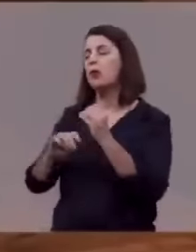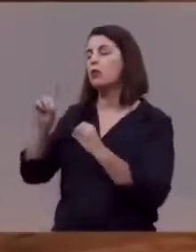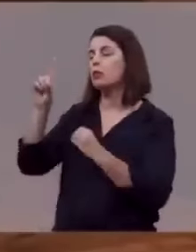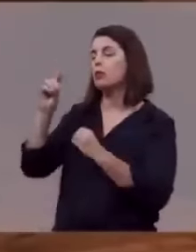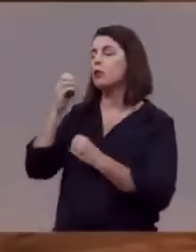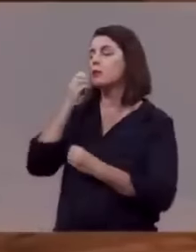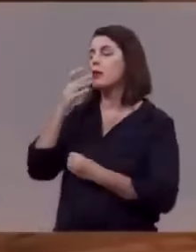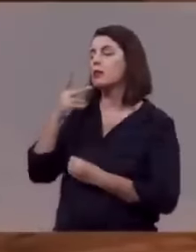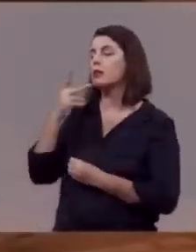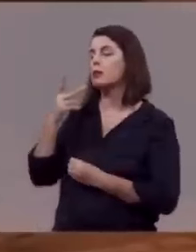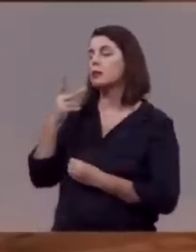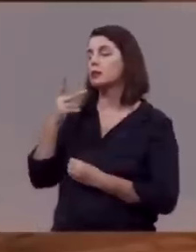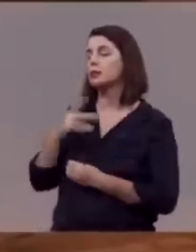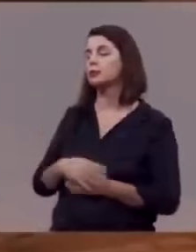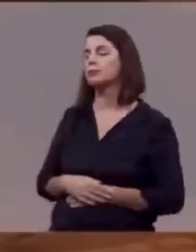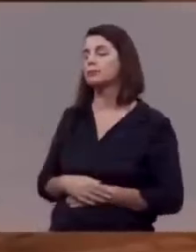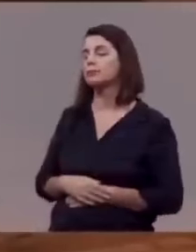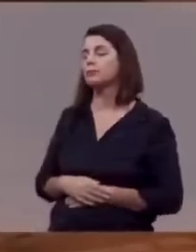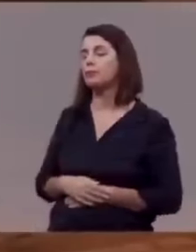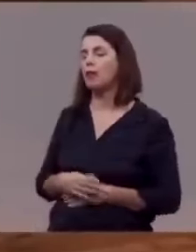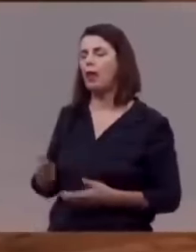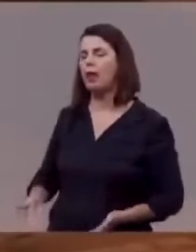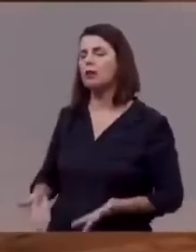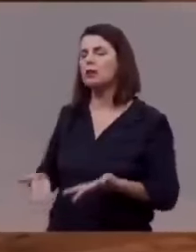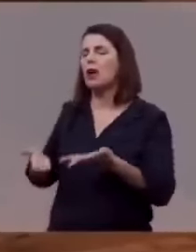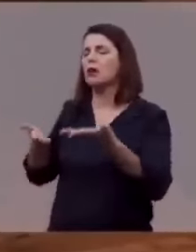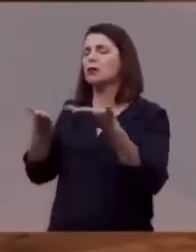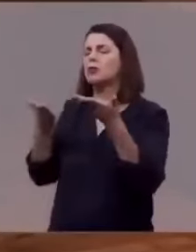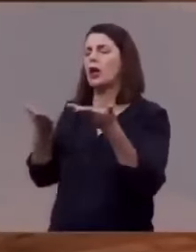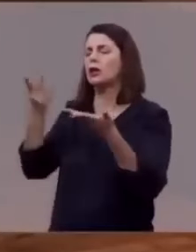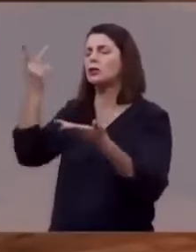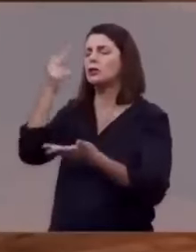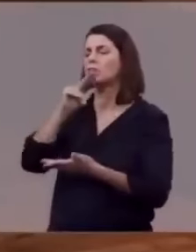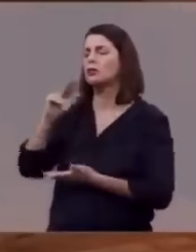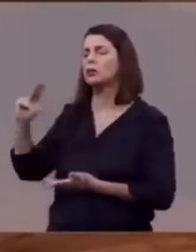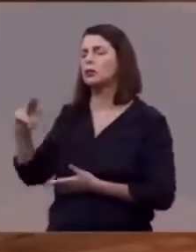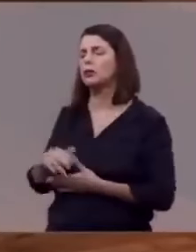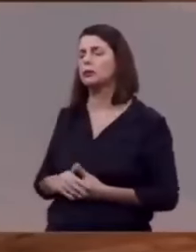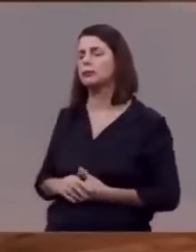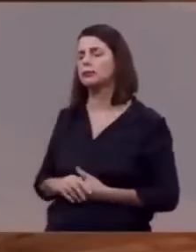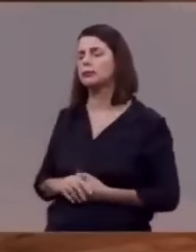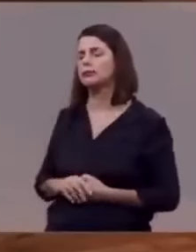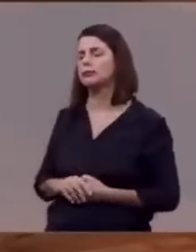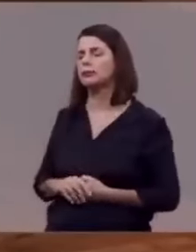ó Deus bendito é o teu nome, exaltado seja o teu nome,